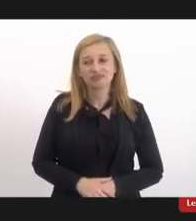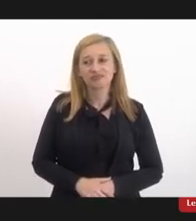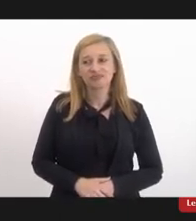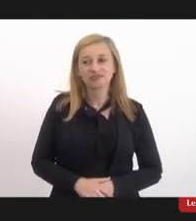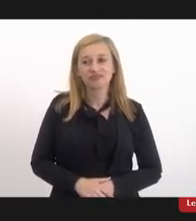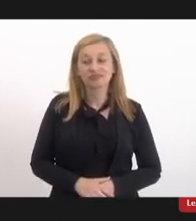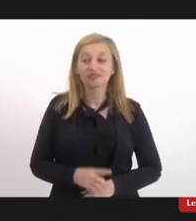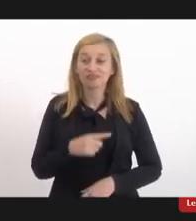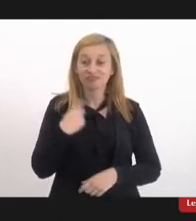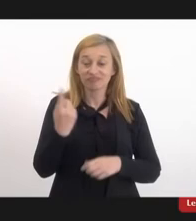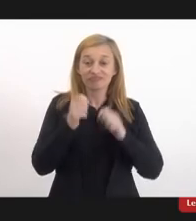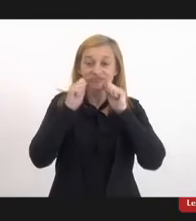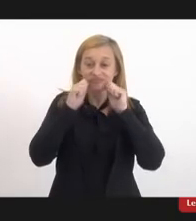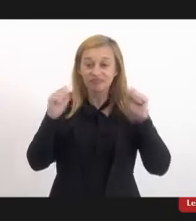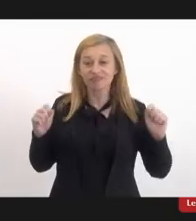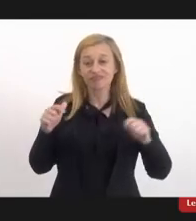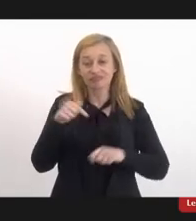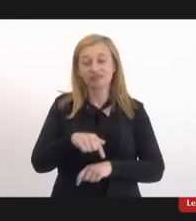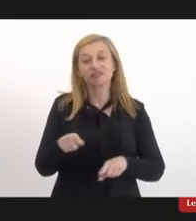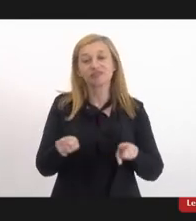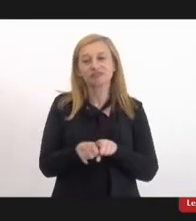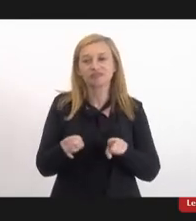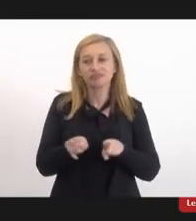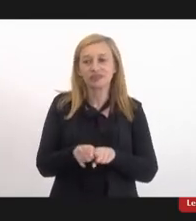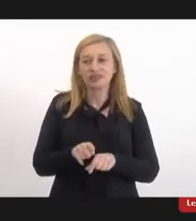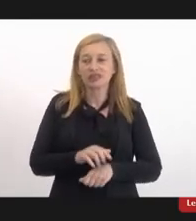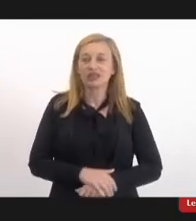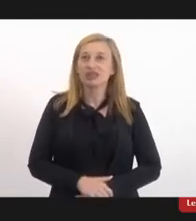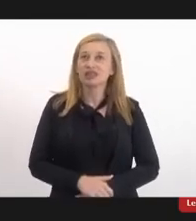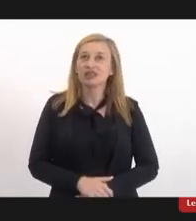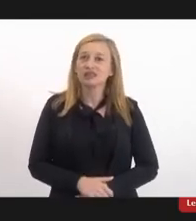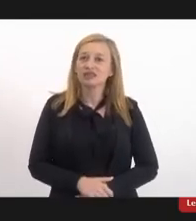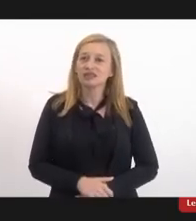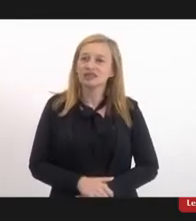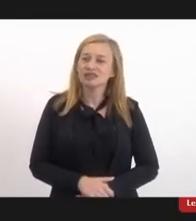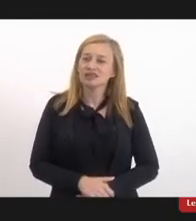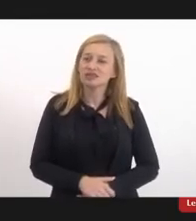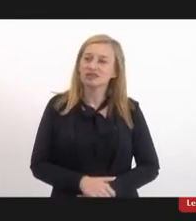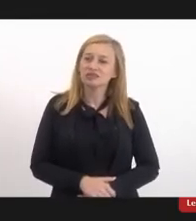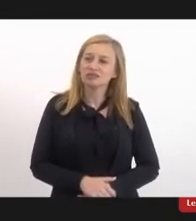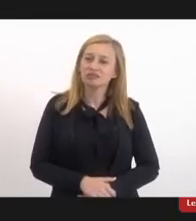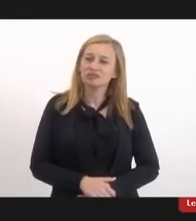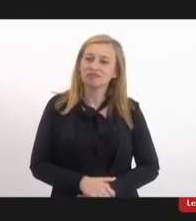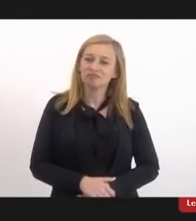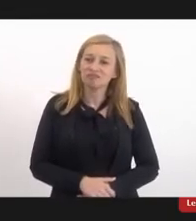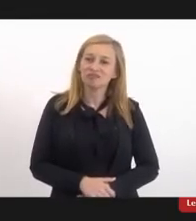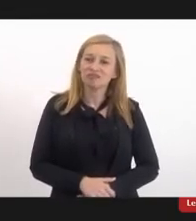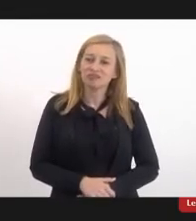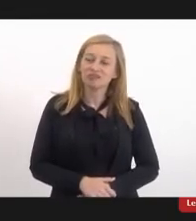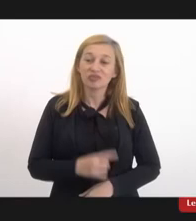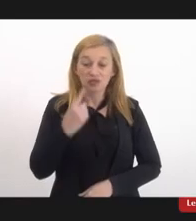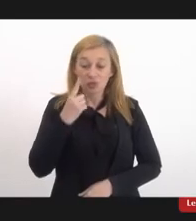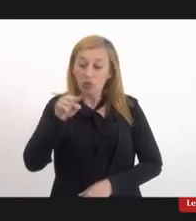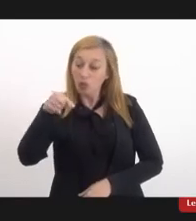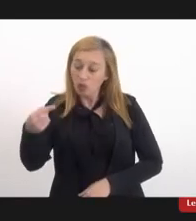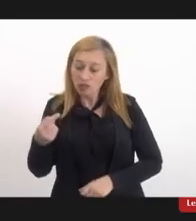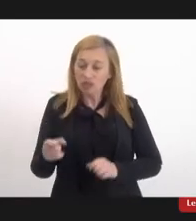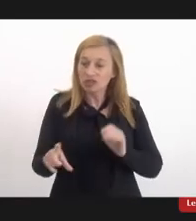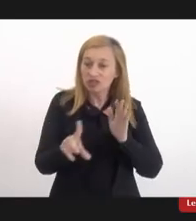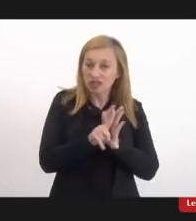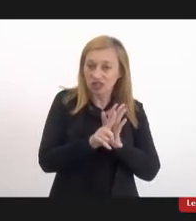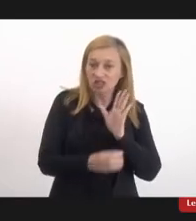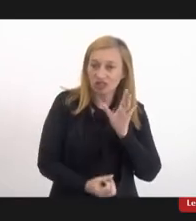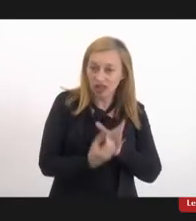nossos assessores aqui também e na proposição, né, de outras legislações.